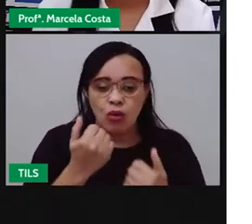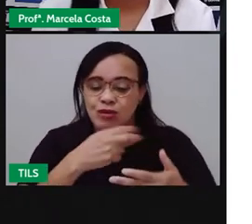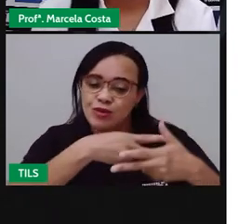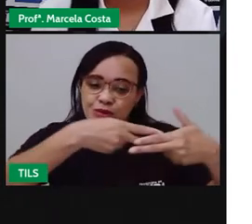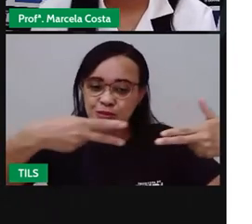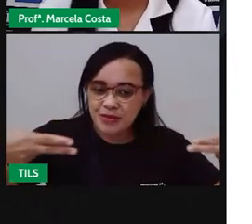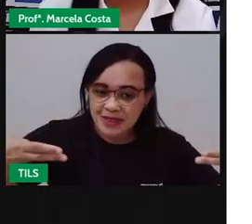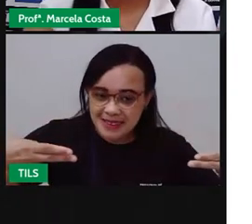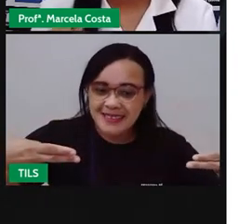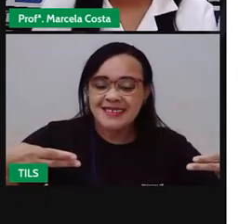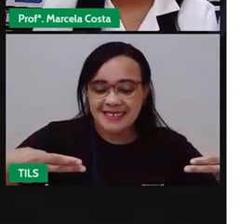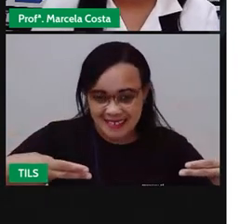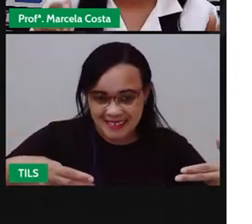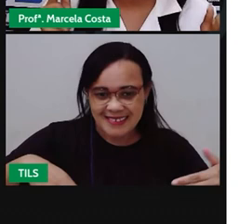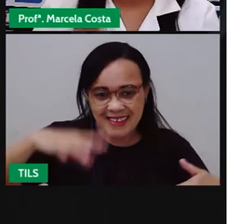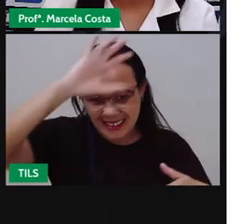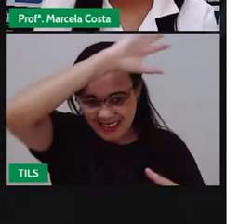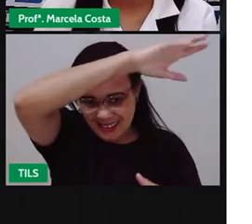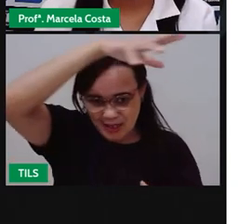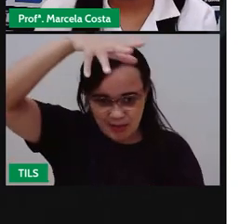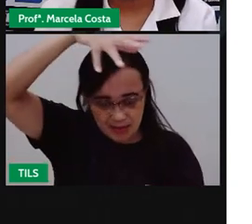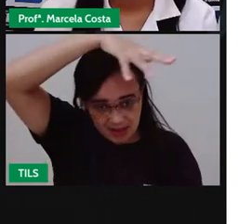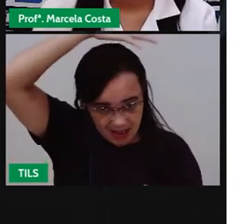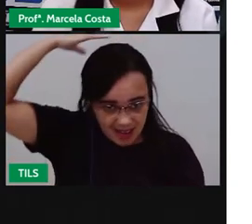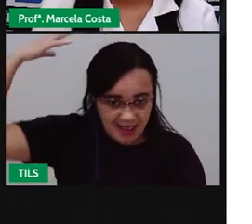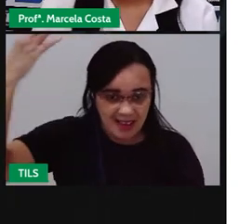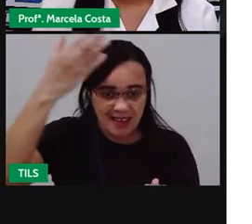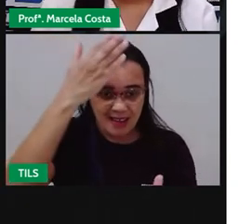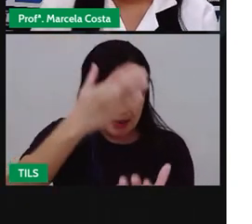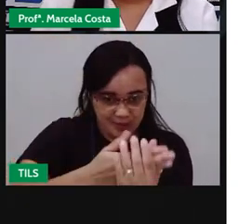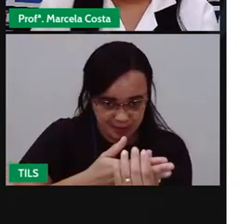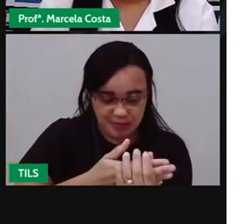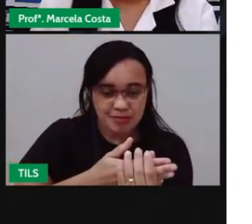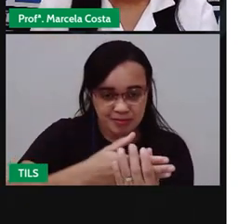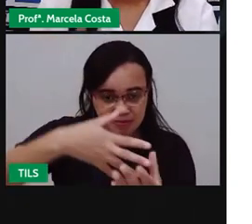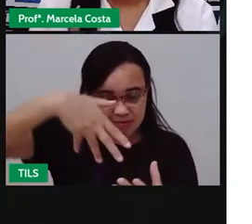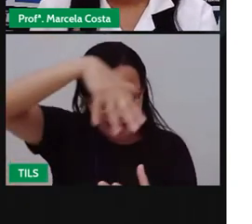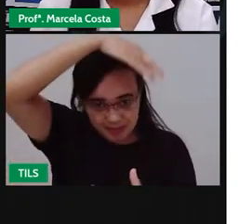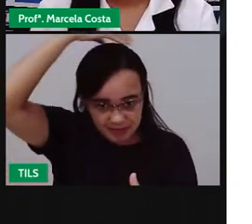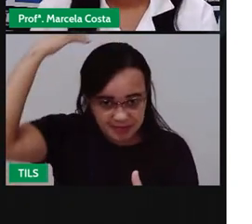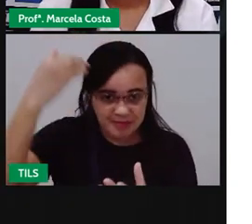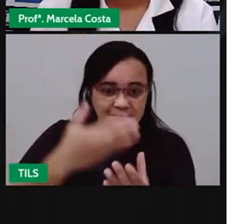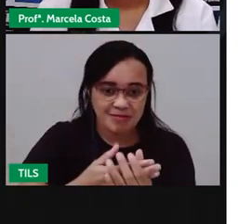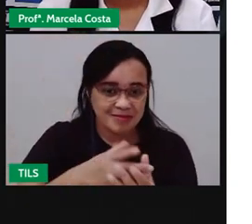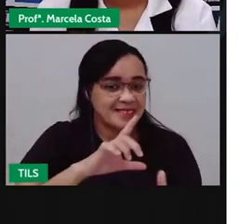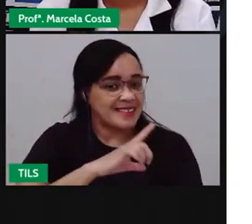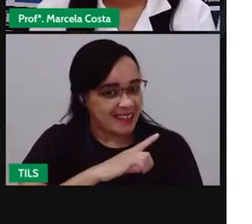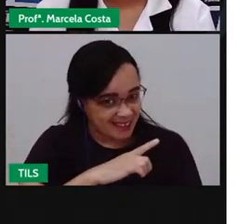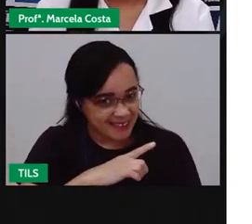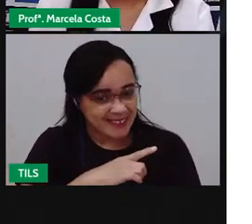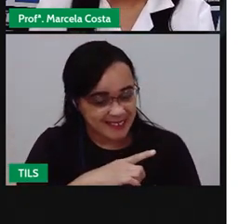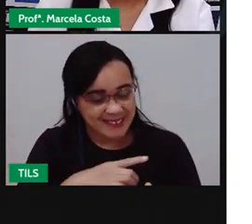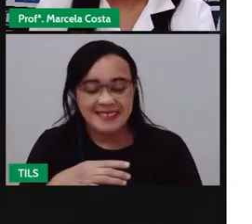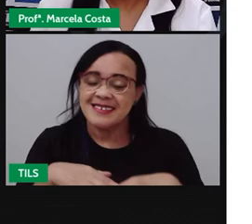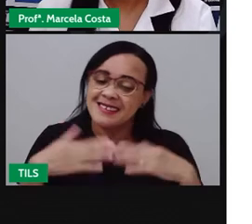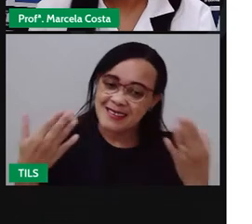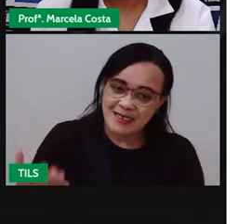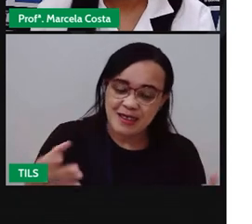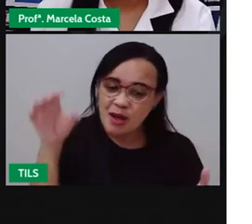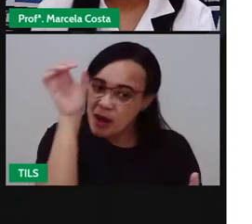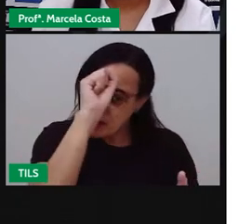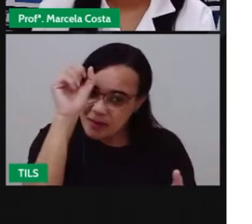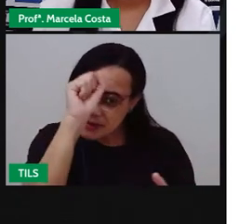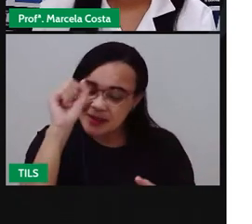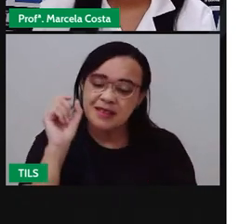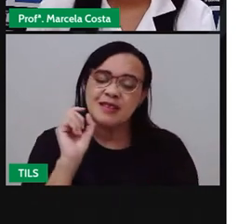aquele bolinho de feijão muito conhecido aqui na Bahia. E aprendemos também que o